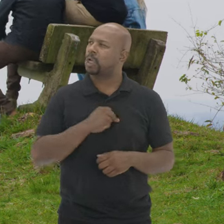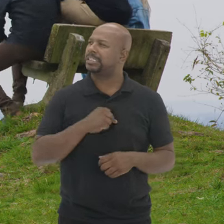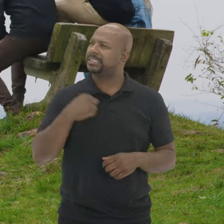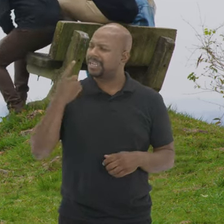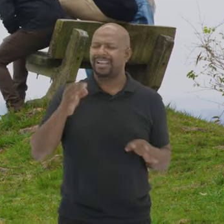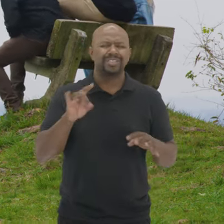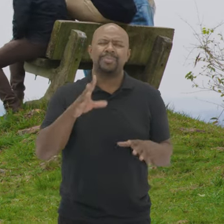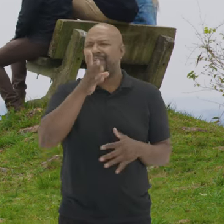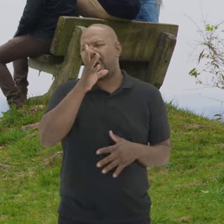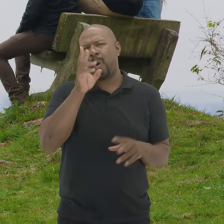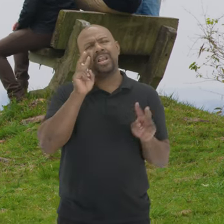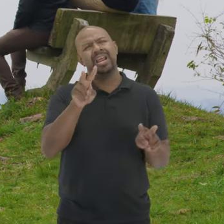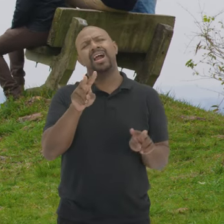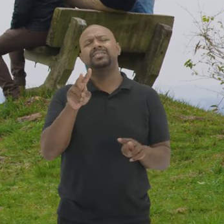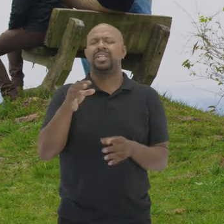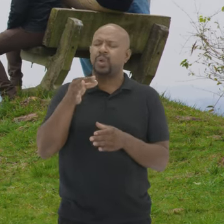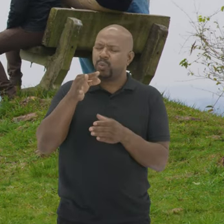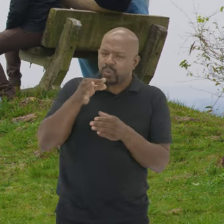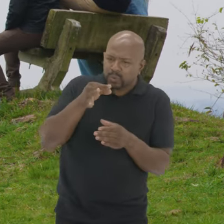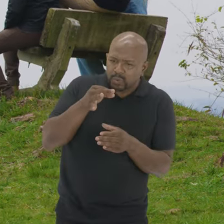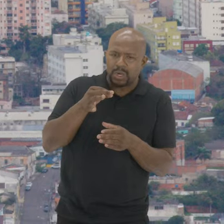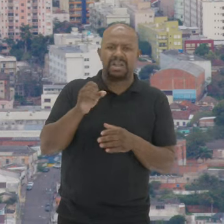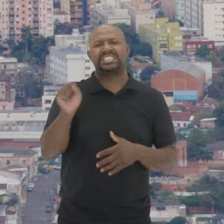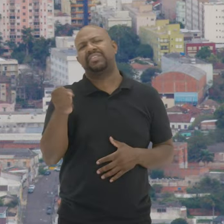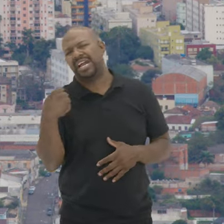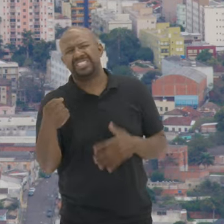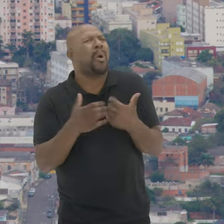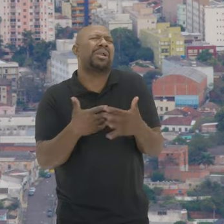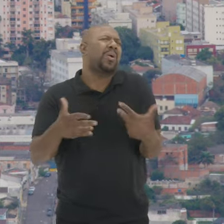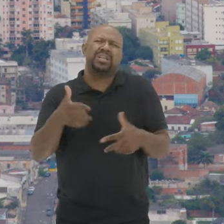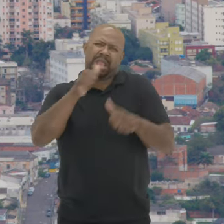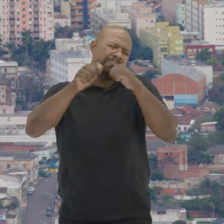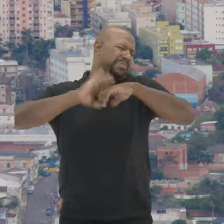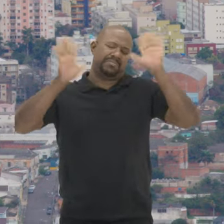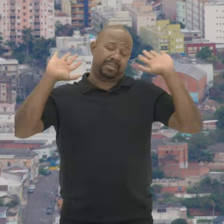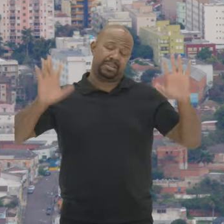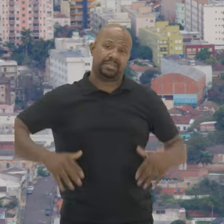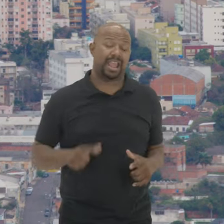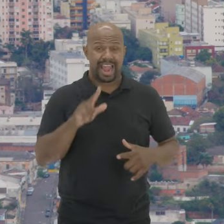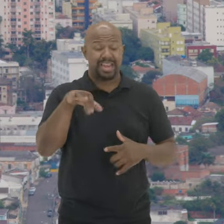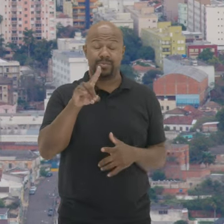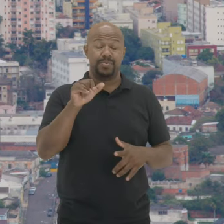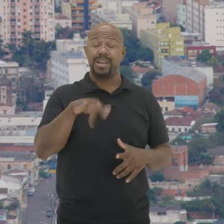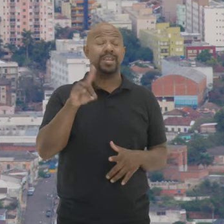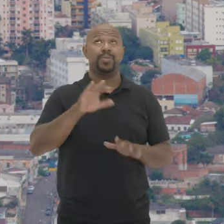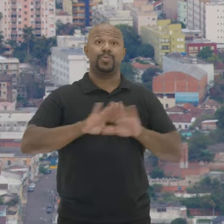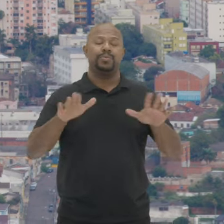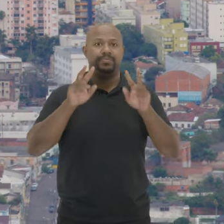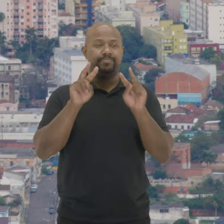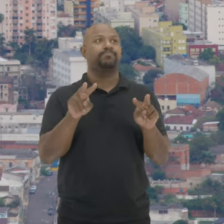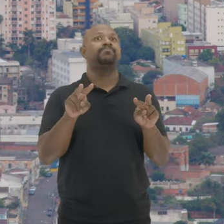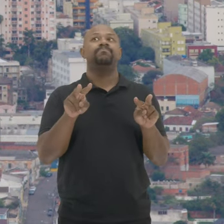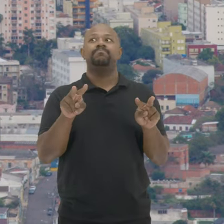Que coisa de louco Aqui é para ficar olhando Tomando um chimarrão Tomando uma cerveja Qualquer coisa Gente É lindo